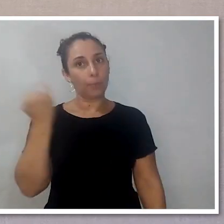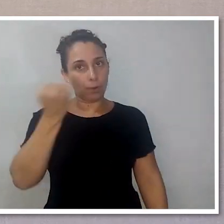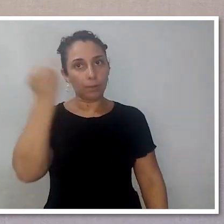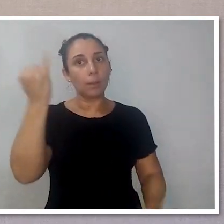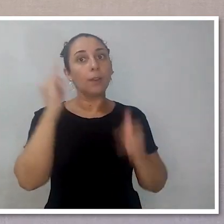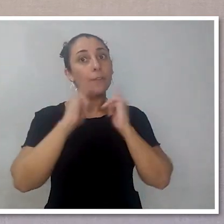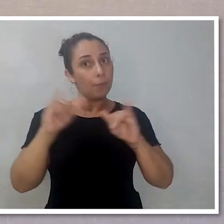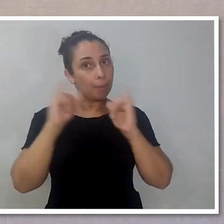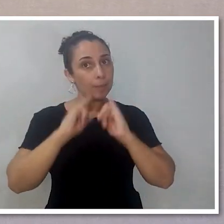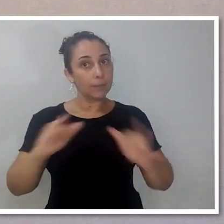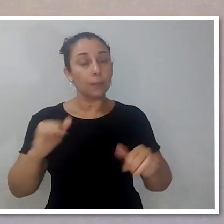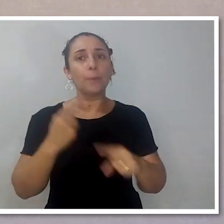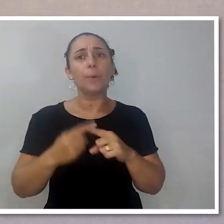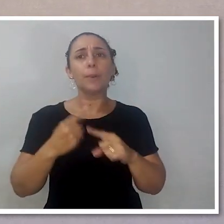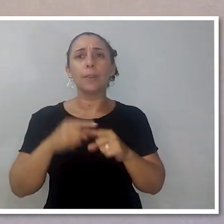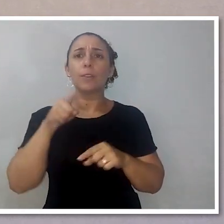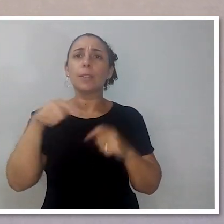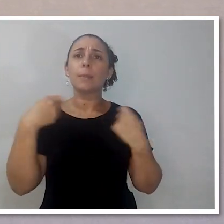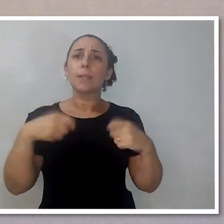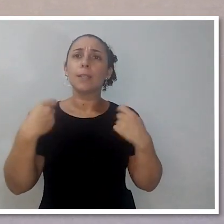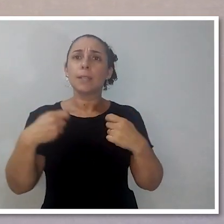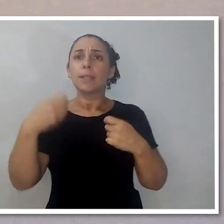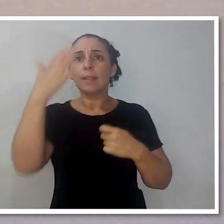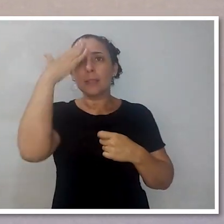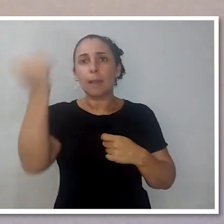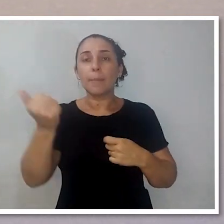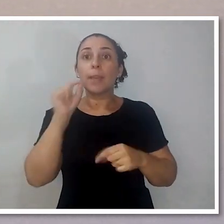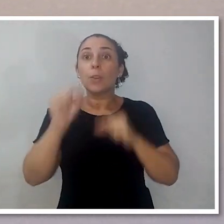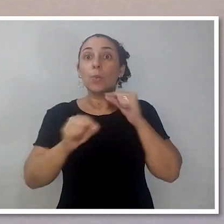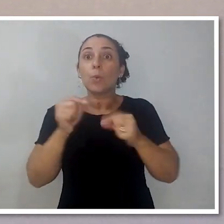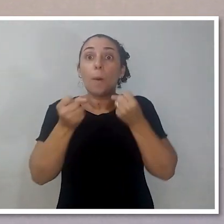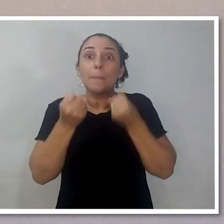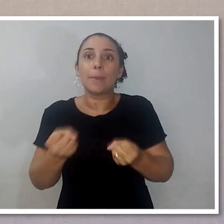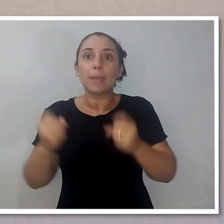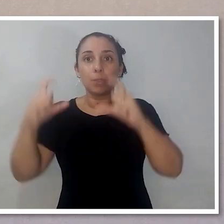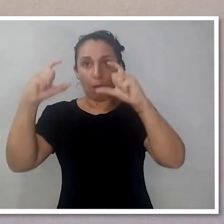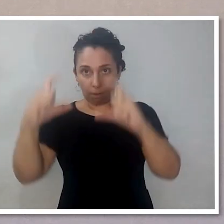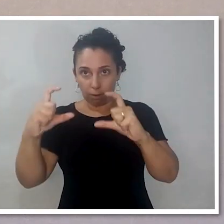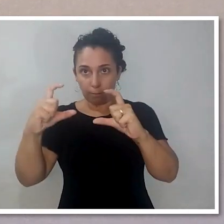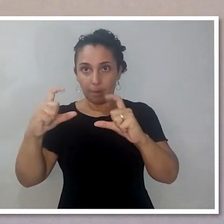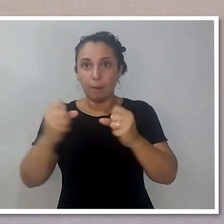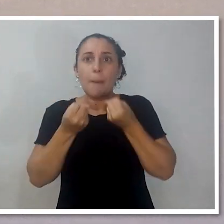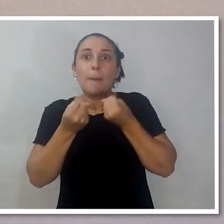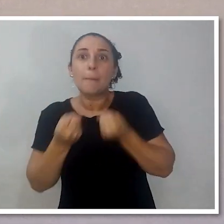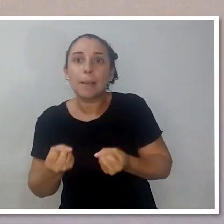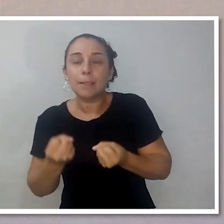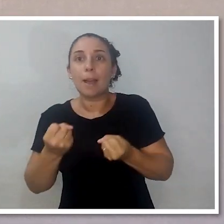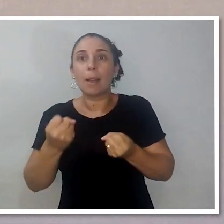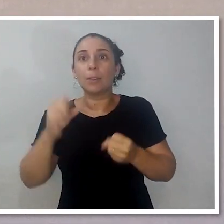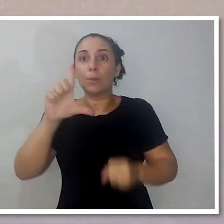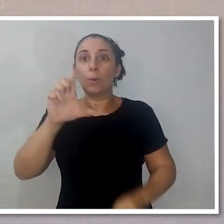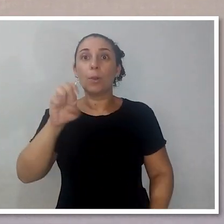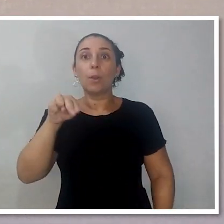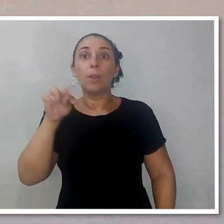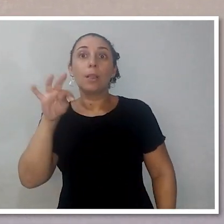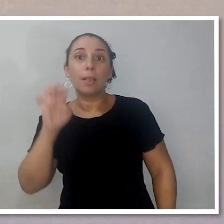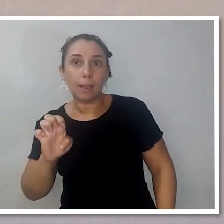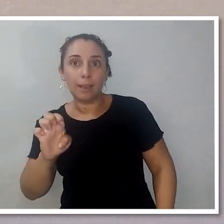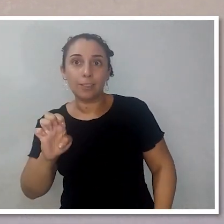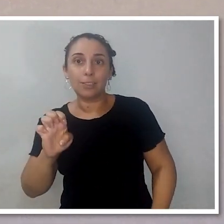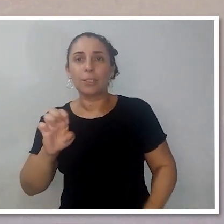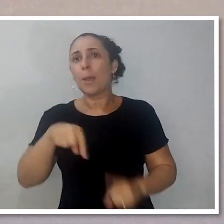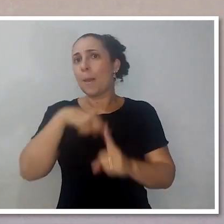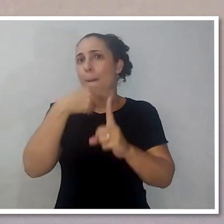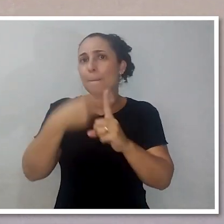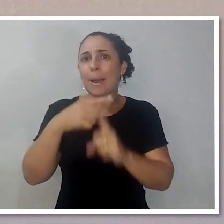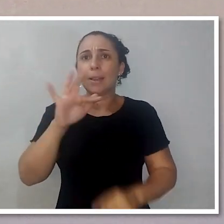muito importante e você tem que levar em consideração o peso do corpo da câmera fotográfica, o peso da lente, o peso, por exemplo, de